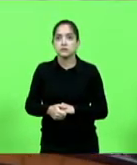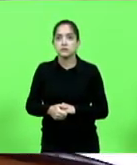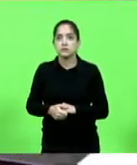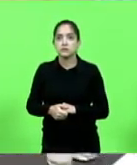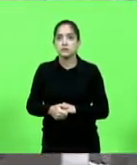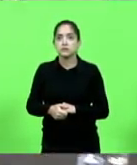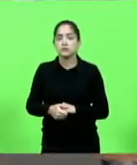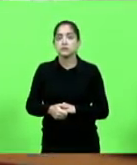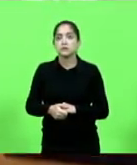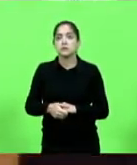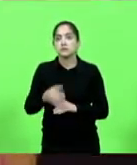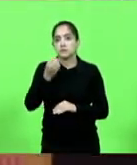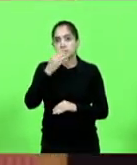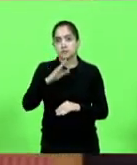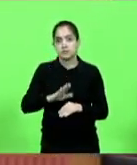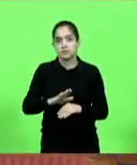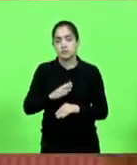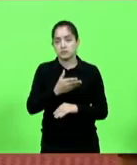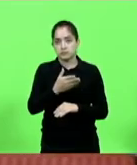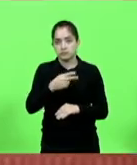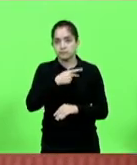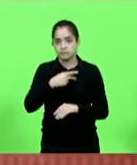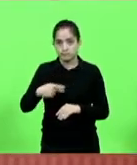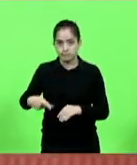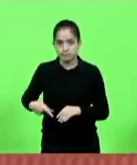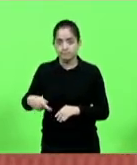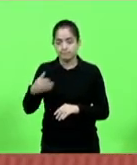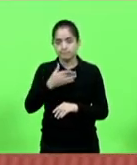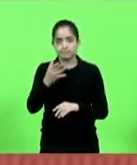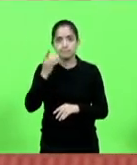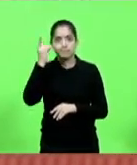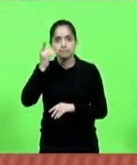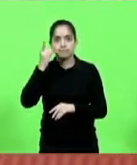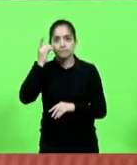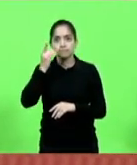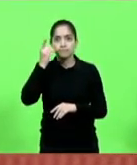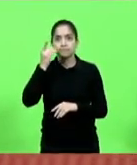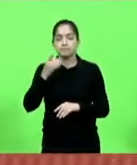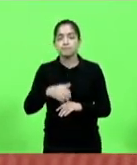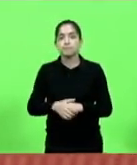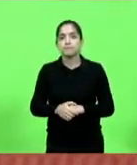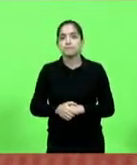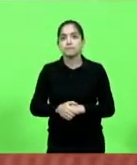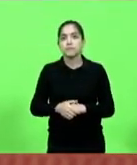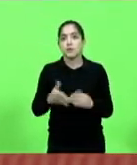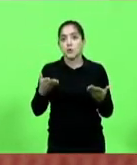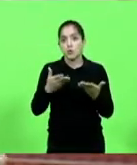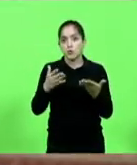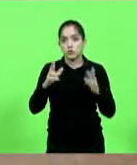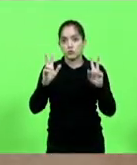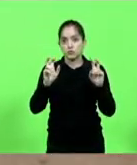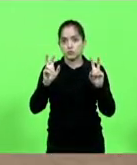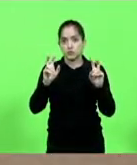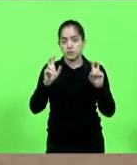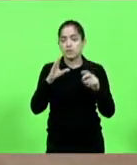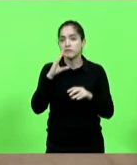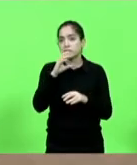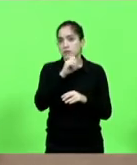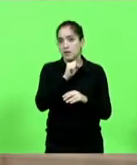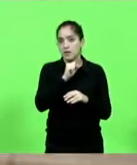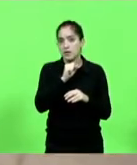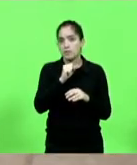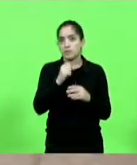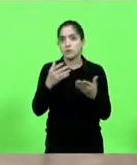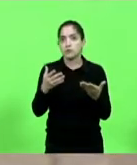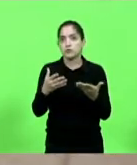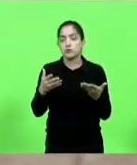Boa tarde, senhor presidente, senhor vice-presidente, senhoras e senhores deputados. A minha fala será breve, mas